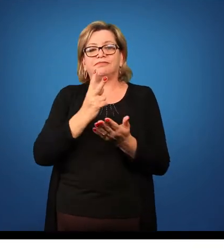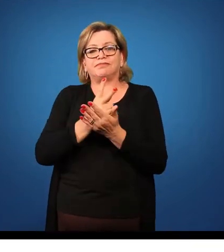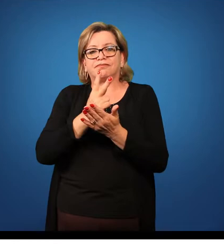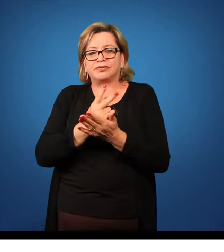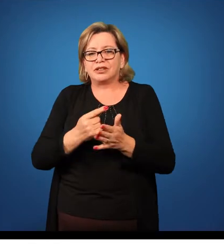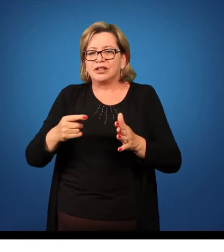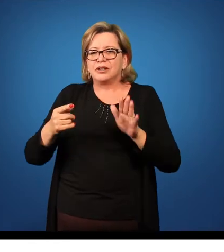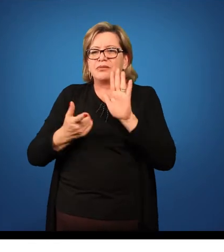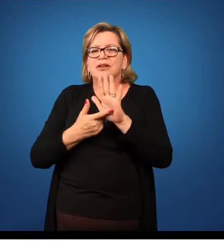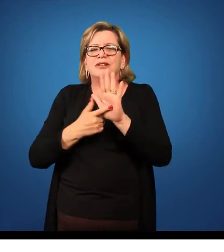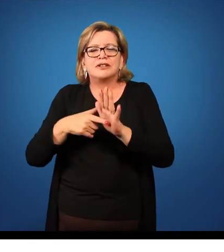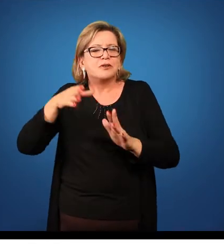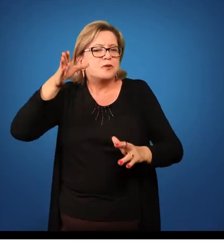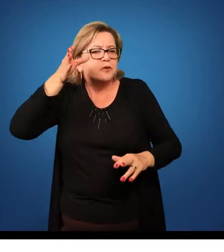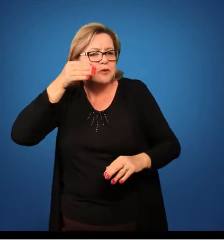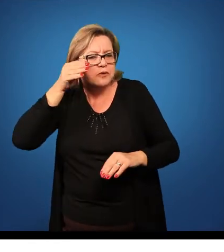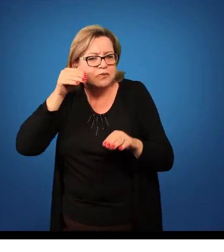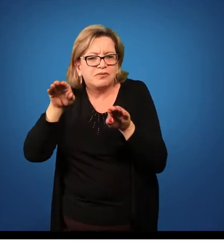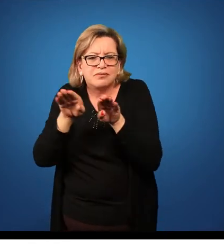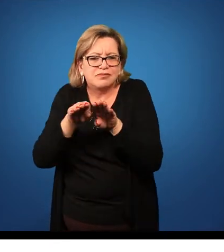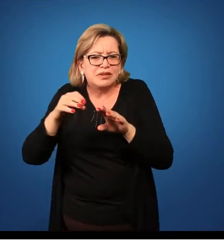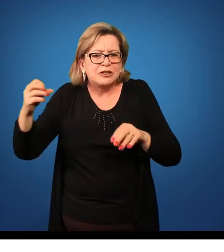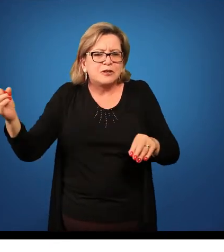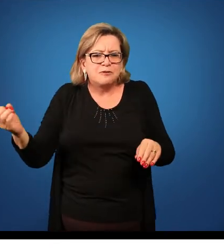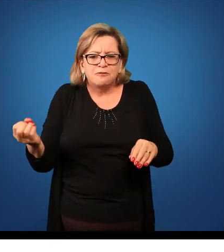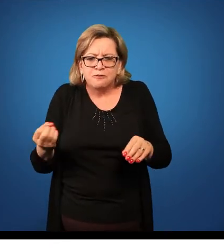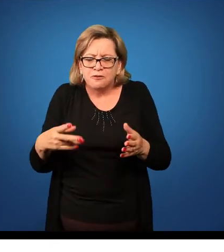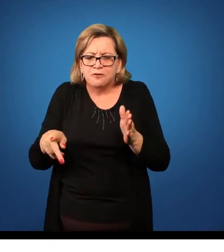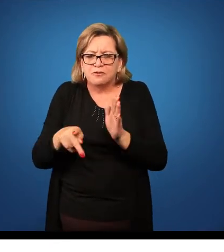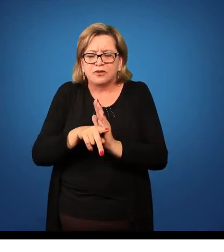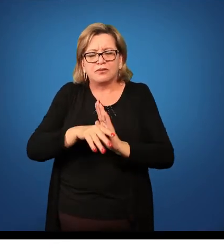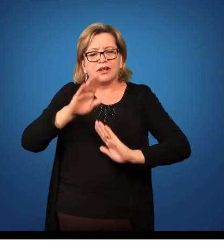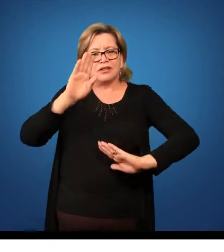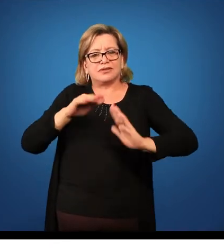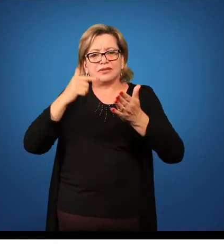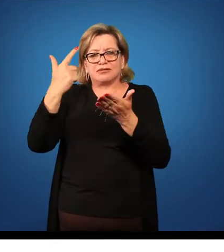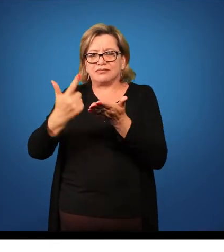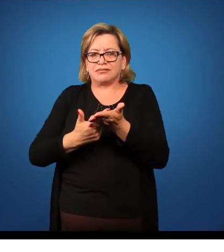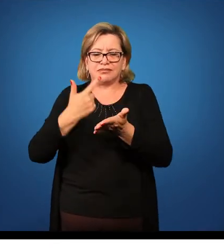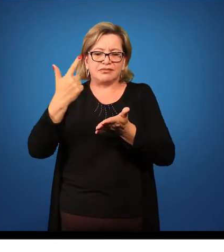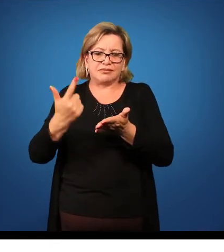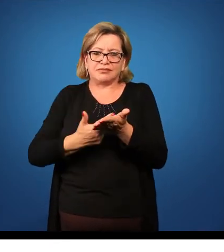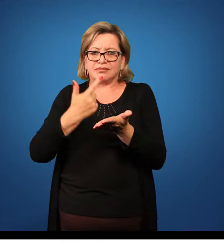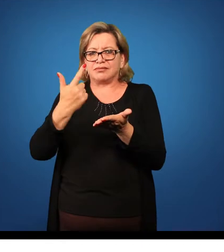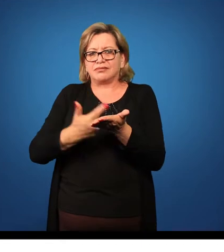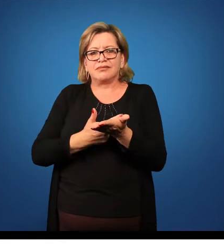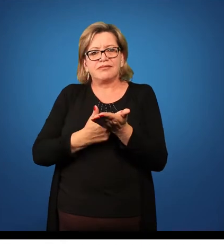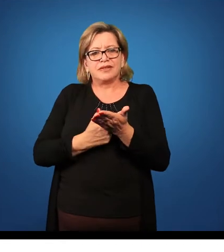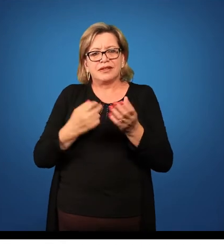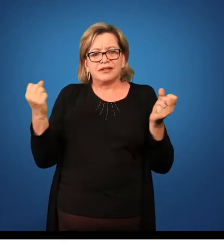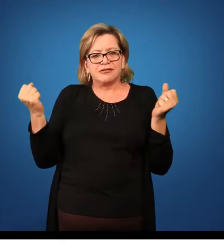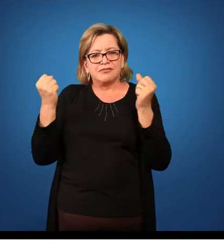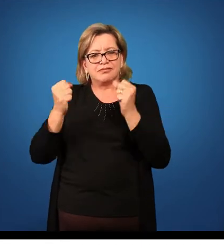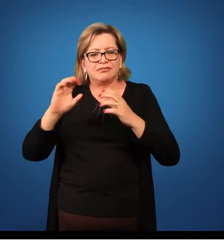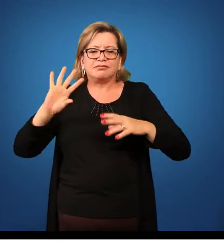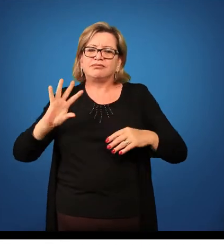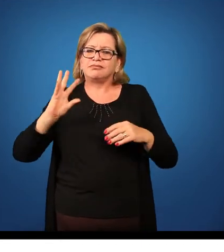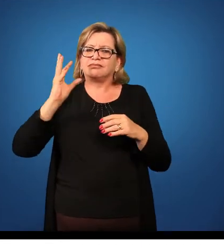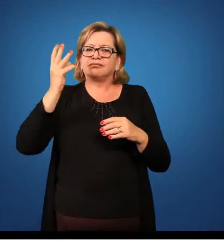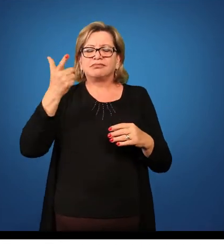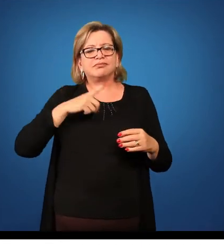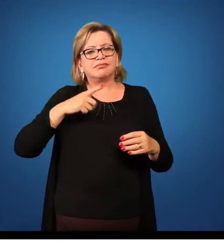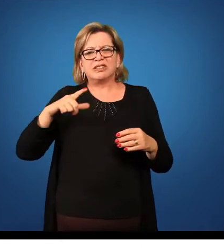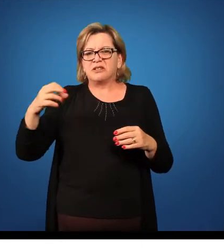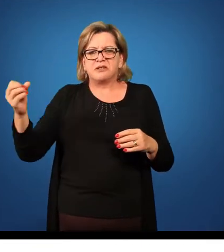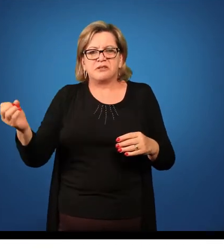curiosidades, atualidades sobre o conteúdo. Então muitas vezes o livro didático, ele pode acontecer de não ter